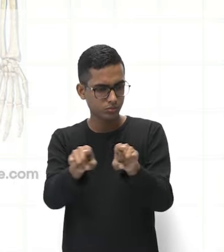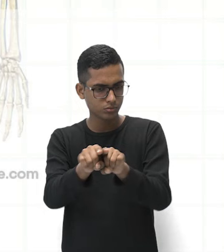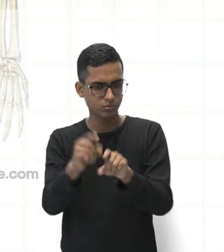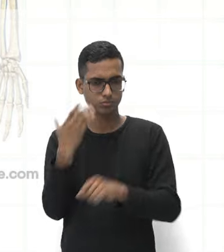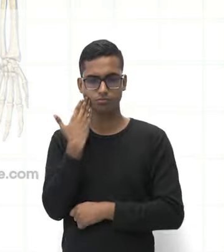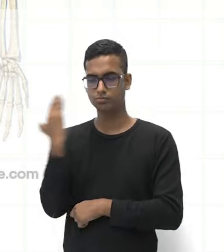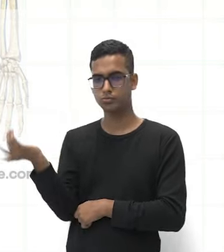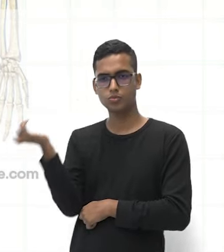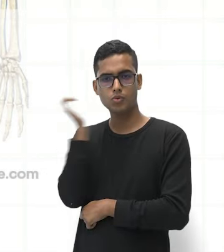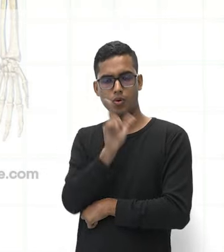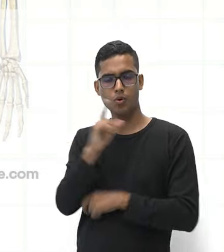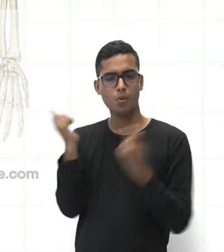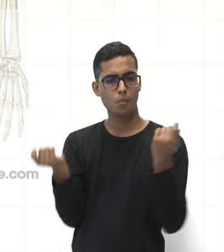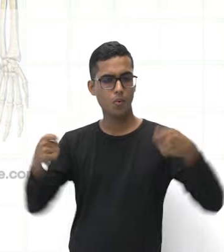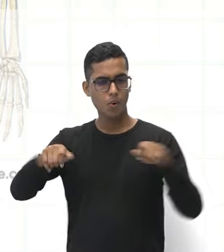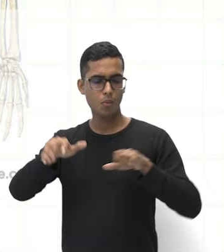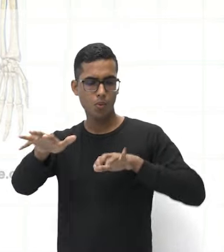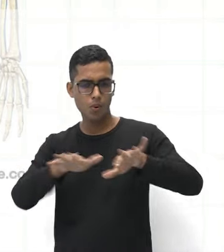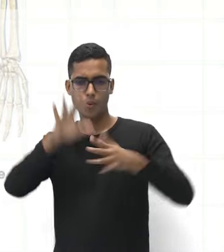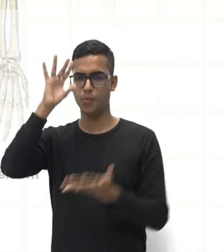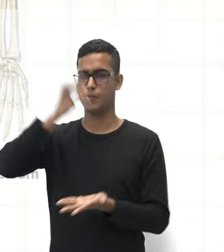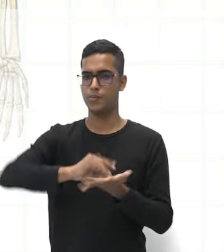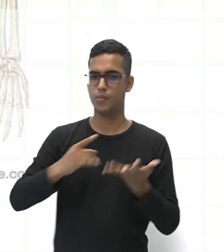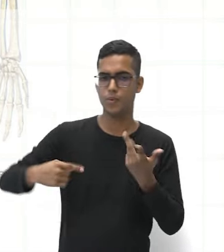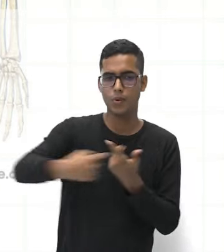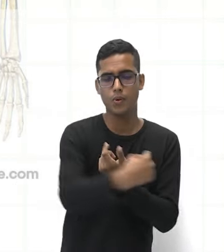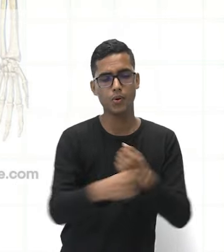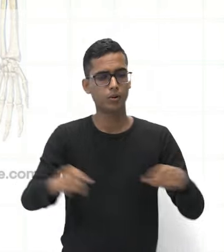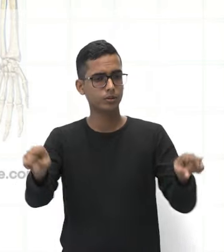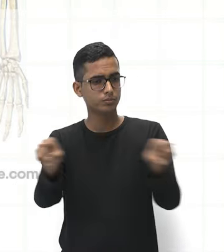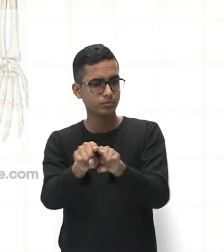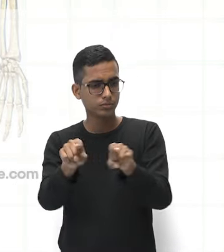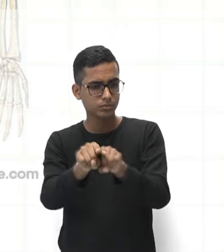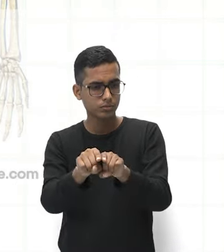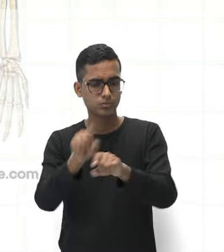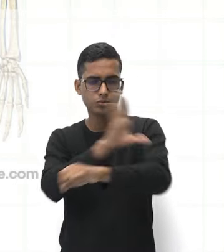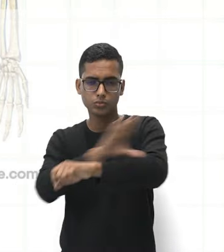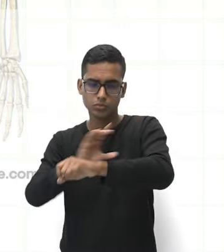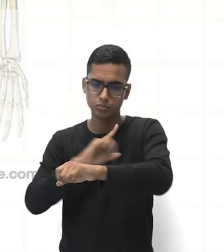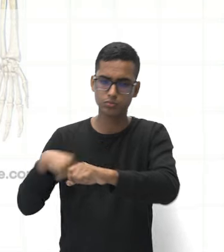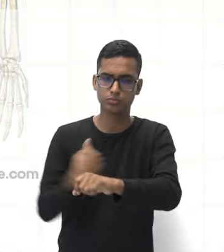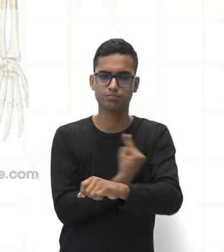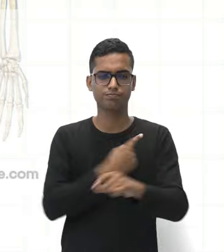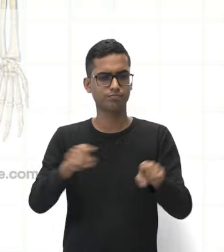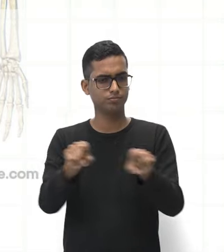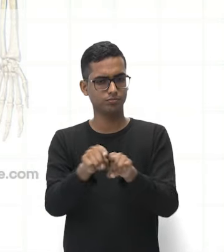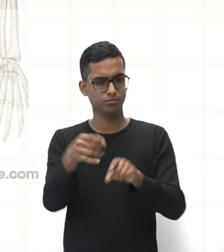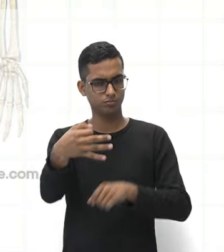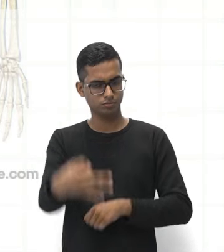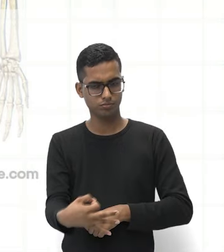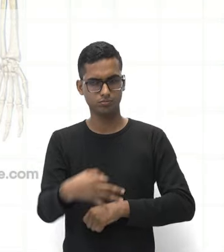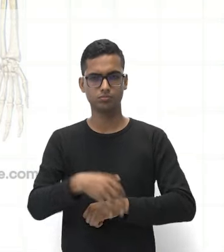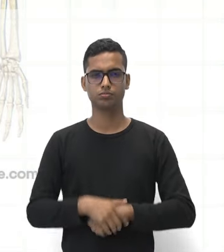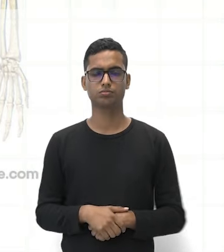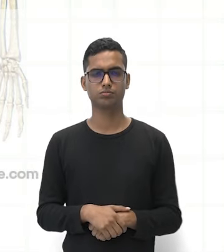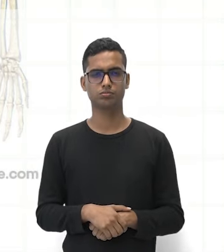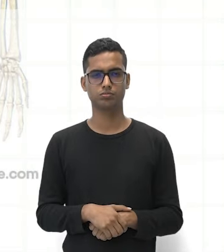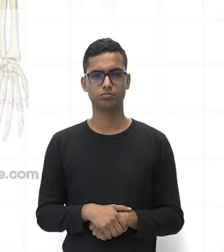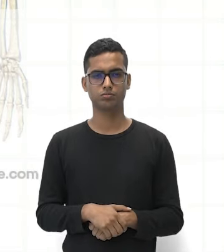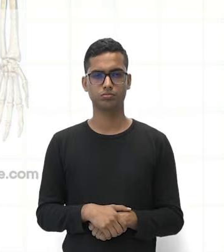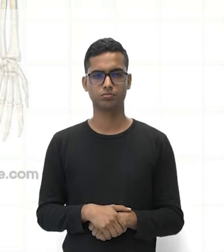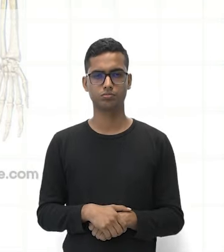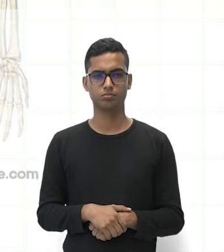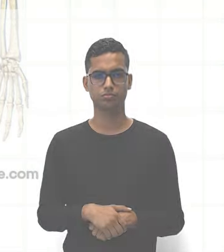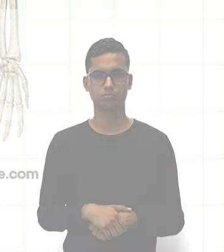com isso permite a movimentação também dos nossos músculos, certo? E